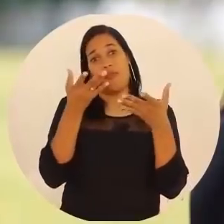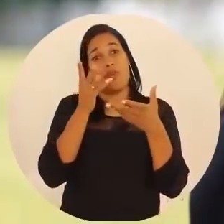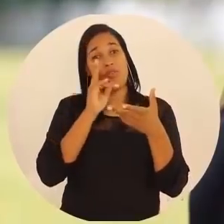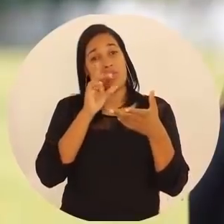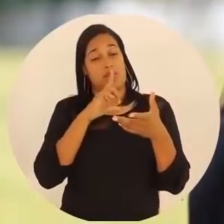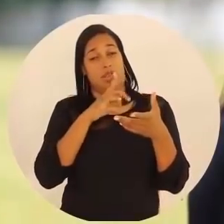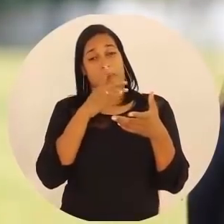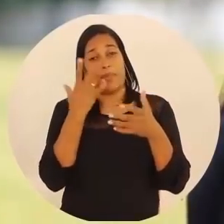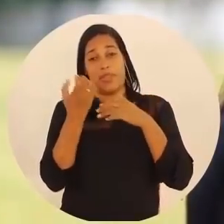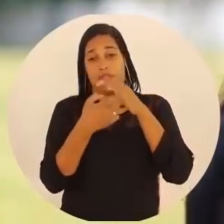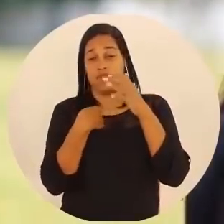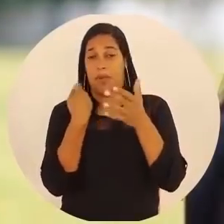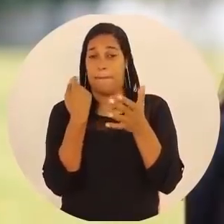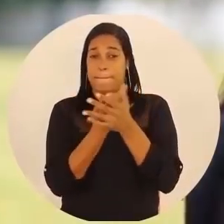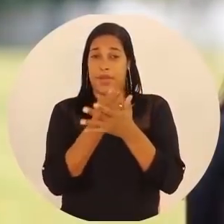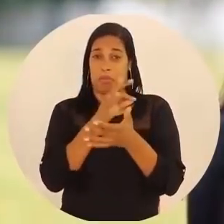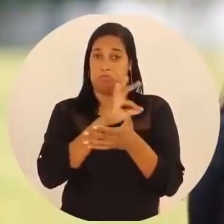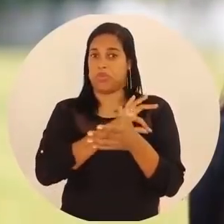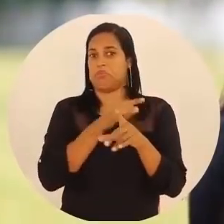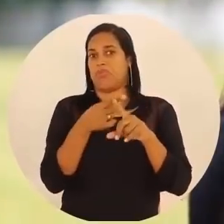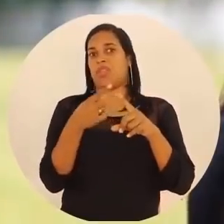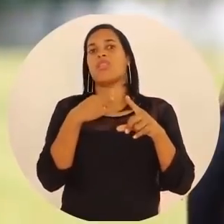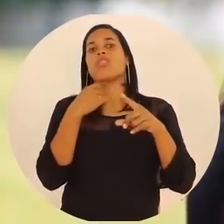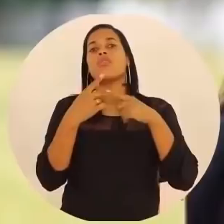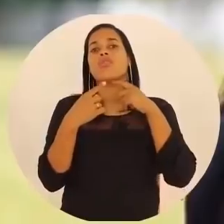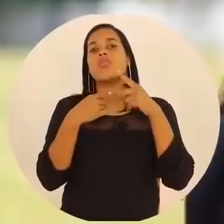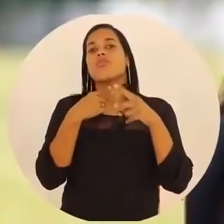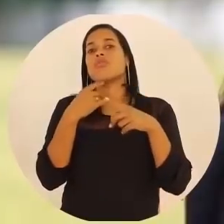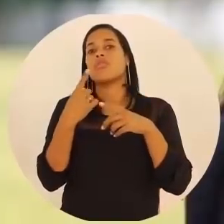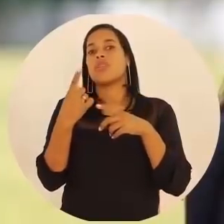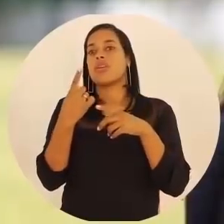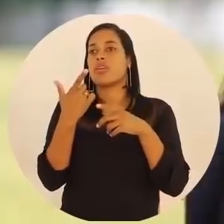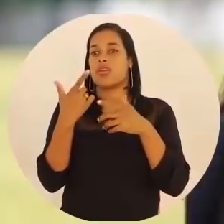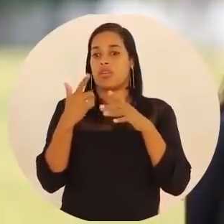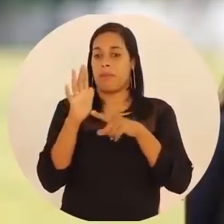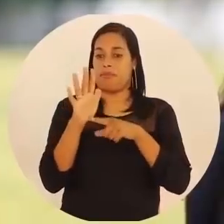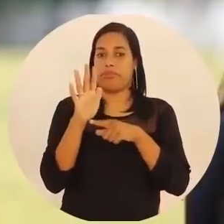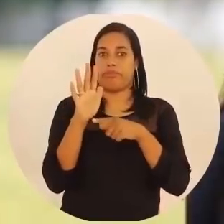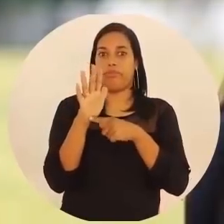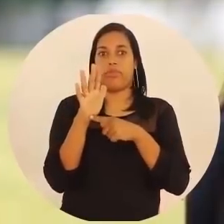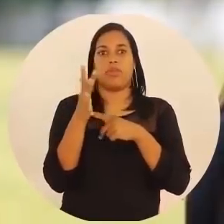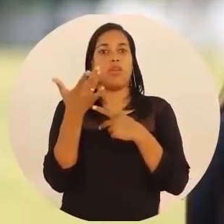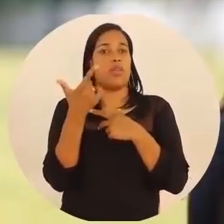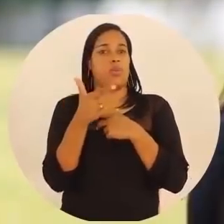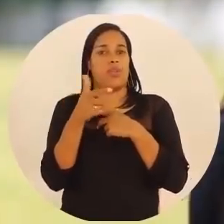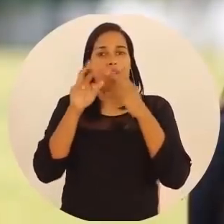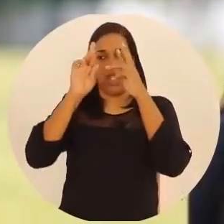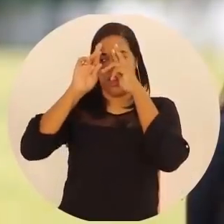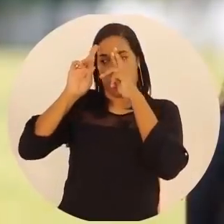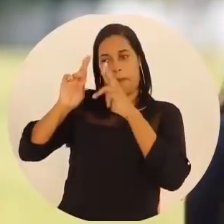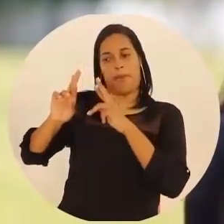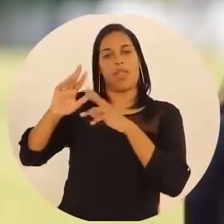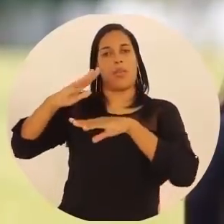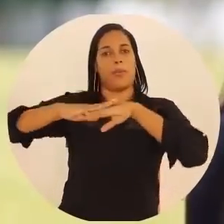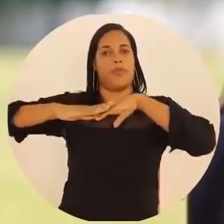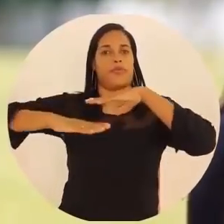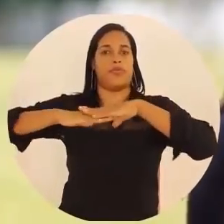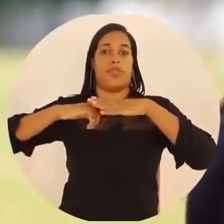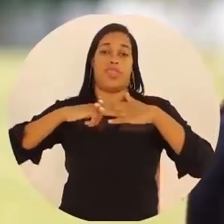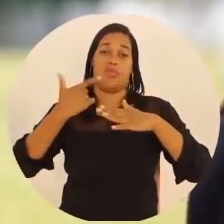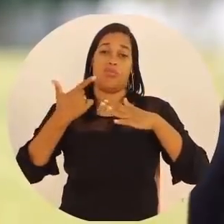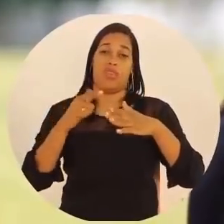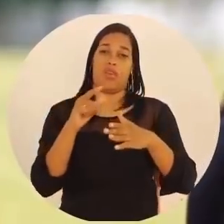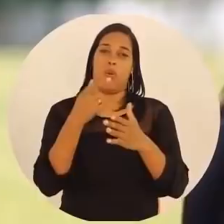hoje empresas que pagam muito bem, mas não conseguem reter os seus talentos porque não existe respeito, não existe comprometimento.